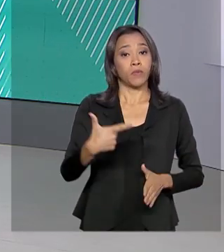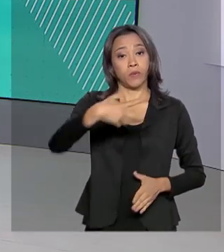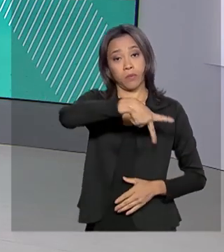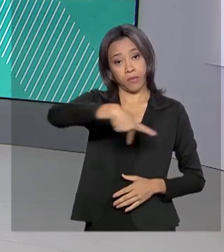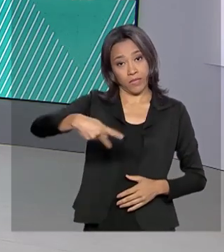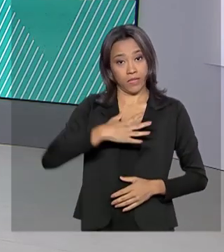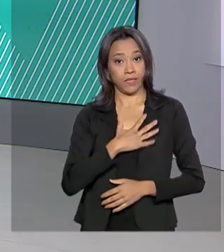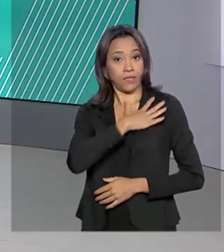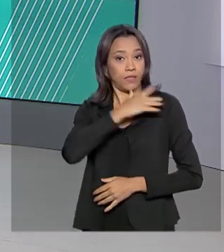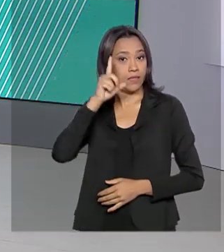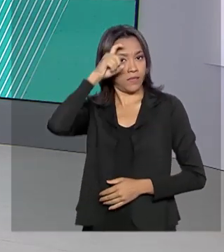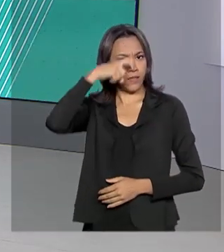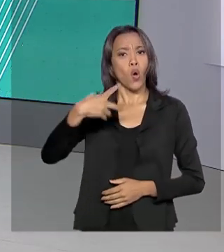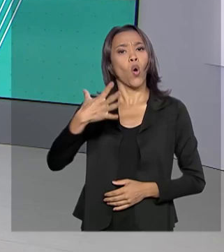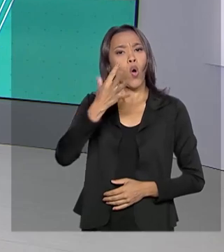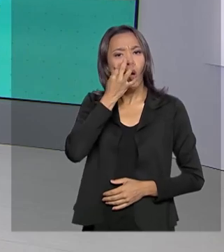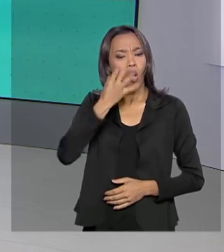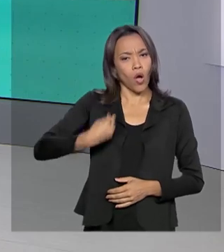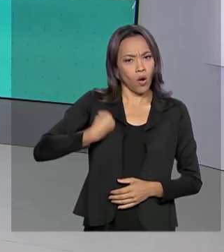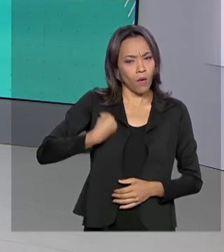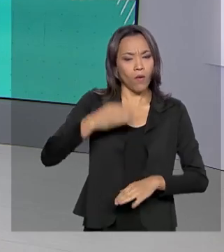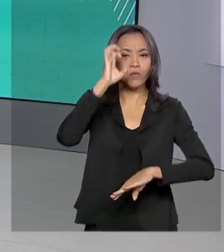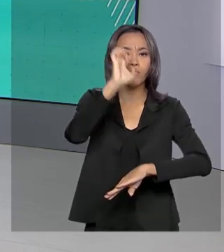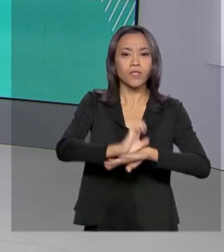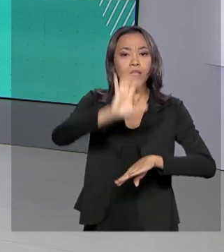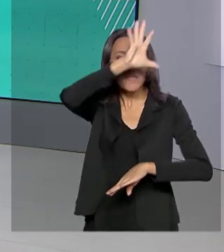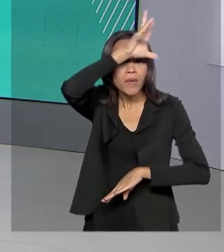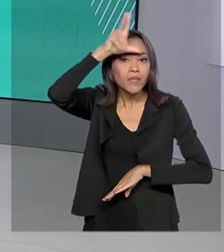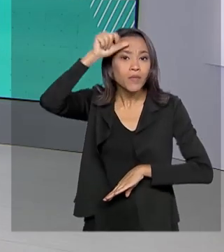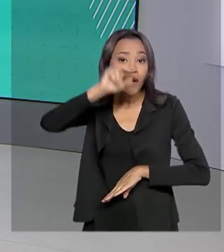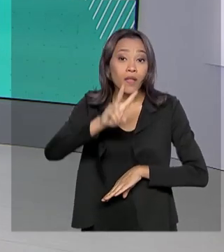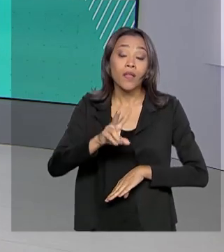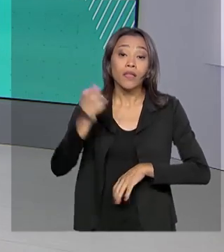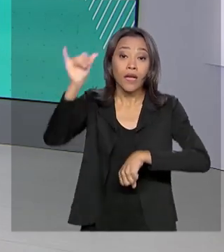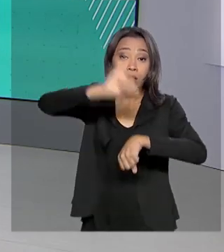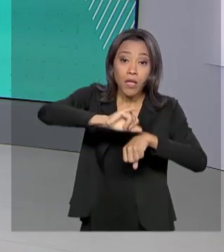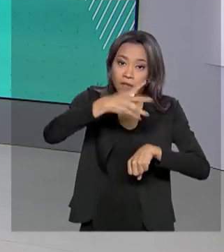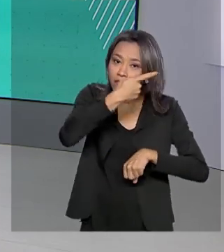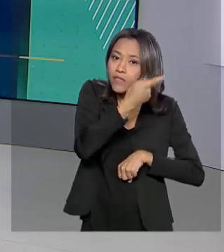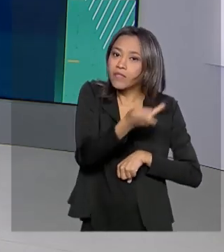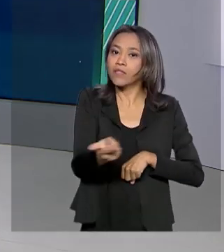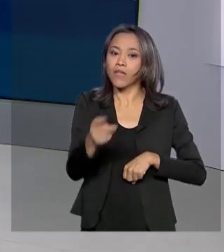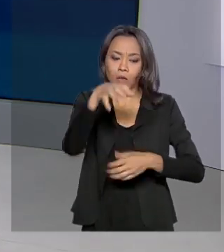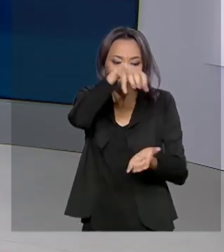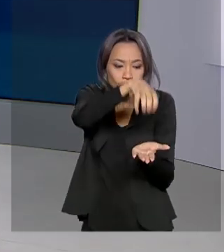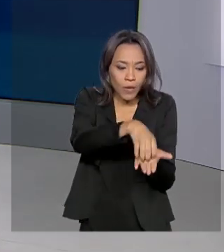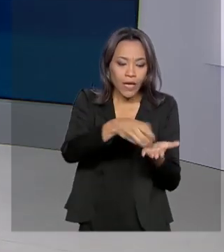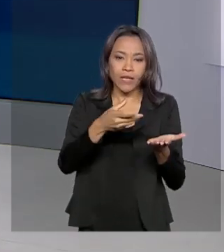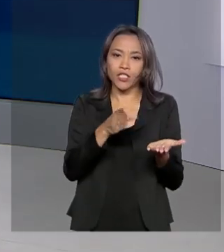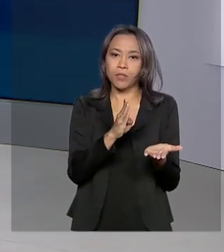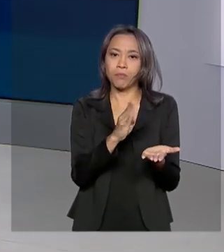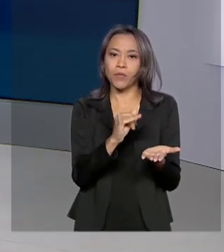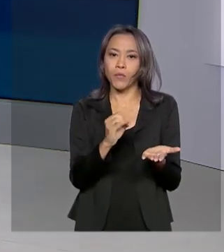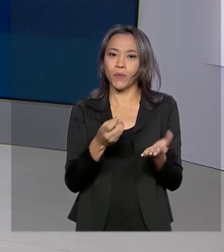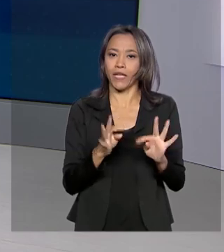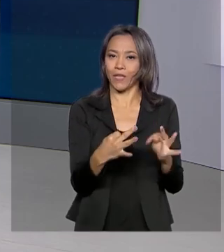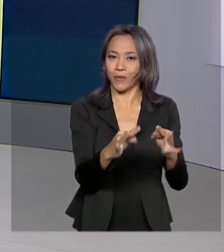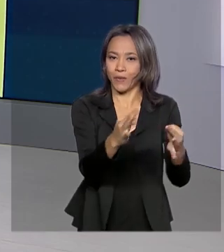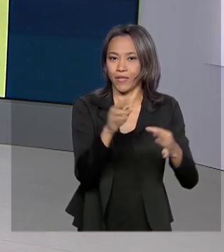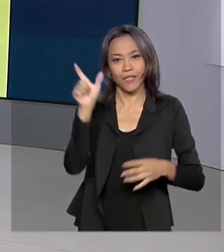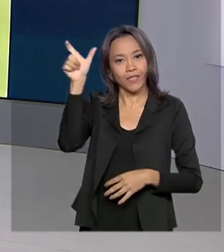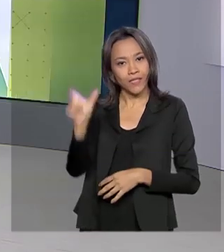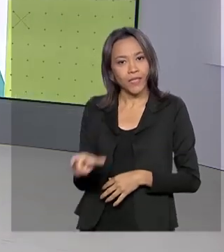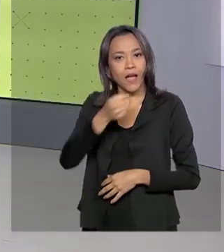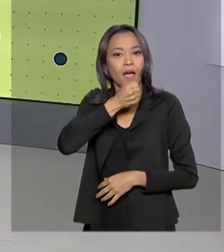Mourão está hoje no estado do Amazonas. Em Manaus, ele vai visitar o Centro de Biotecnologia da Amazônia. A repórter Luciana